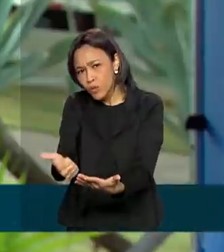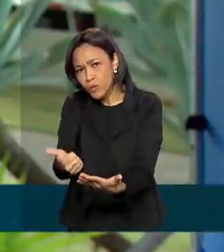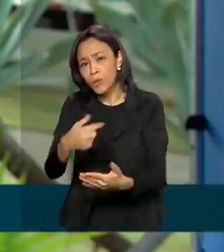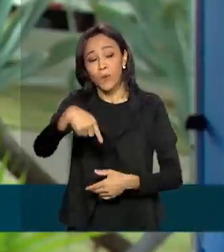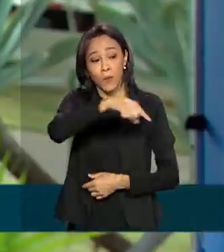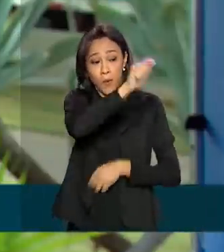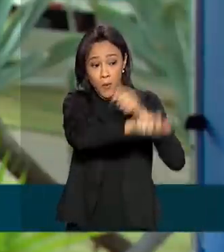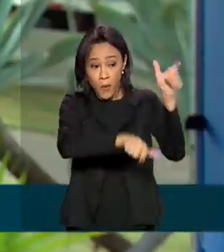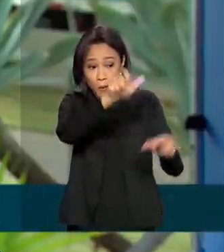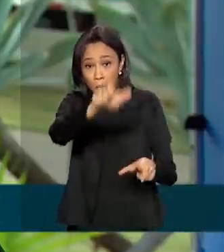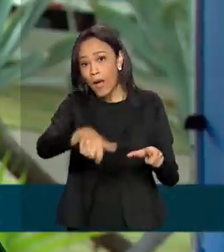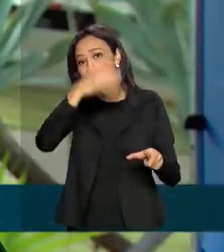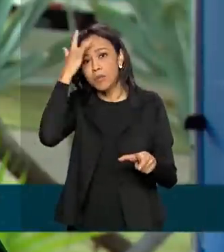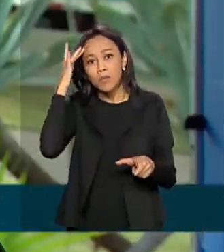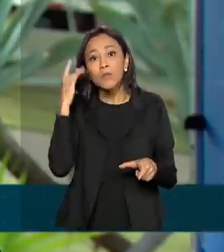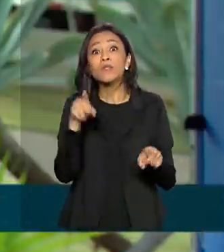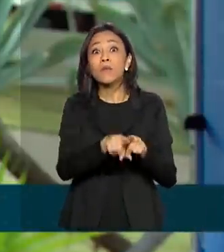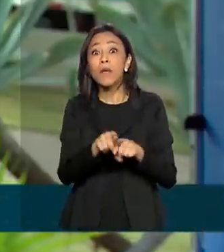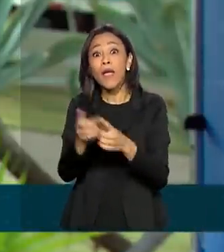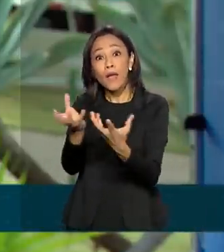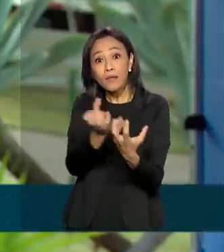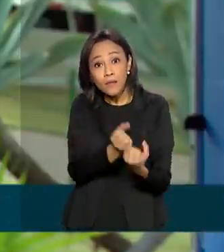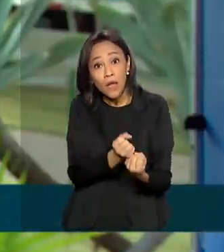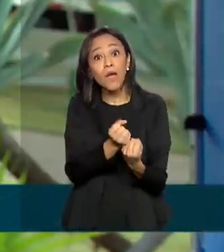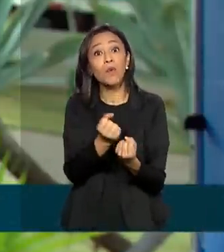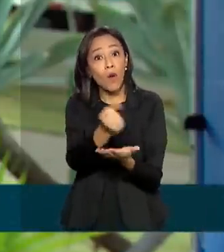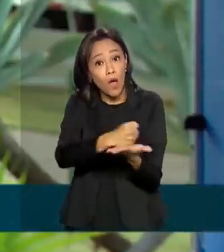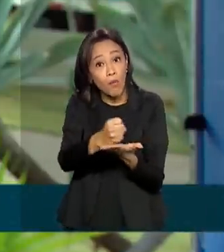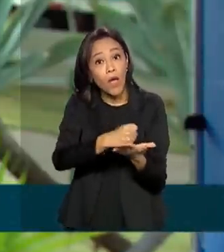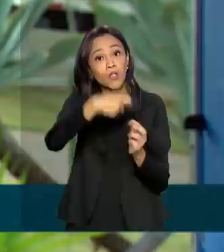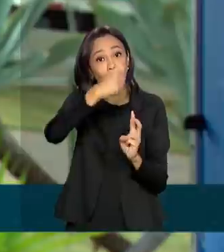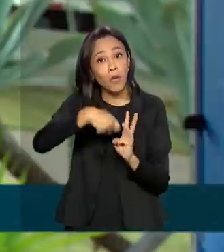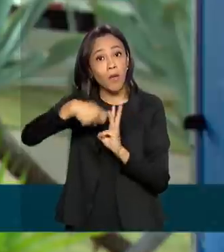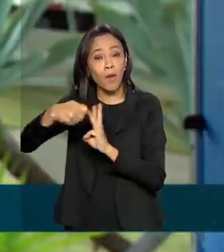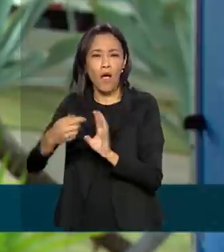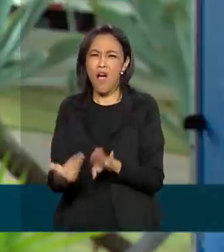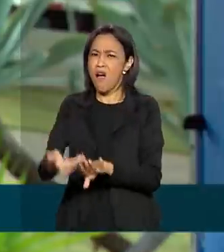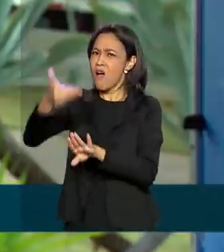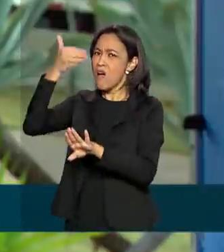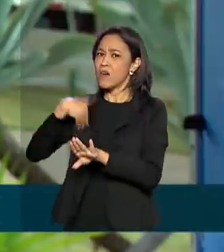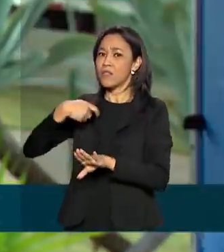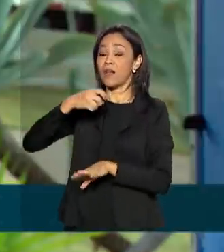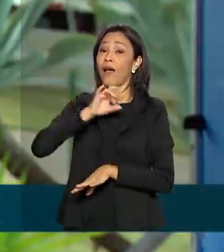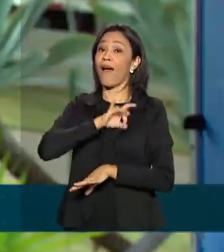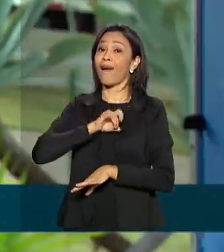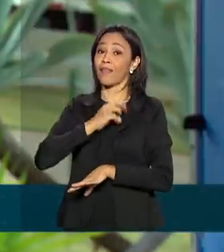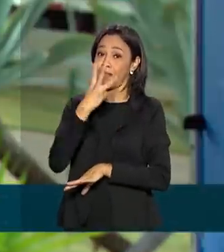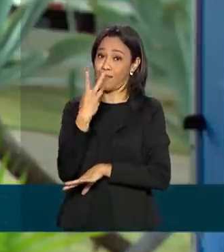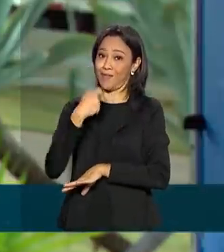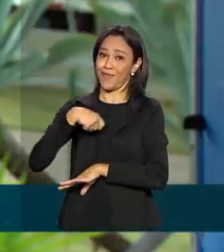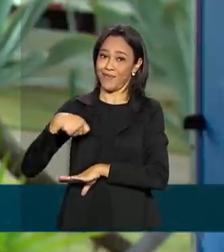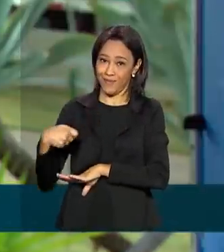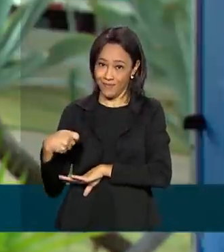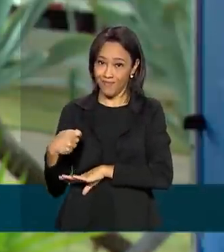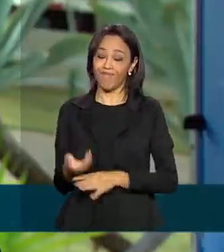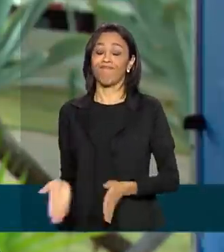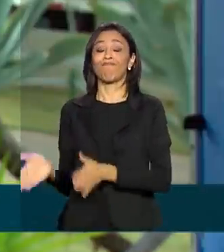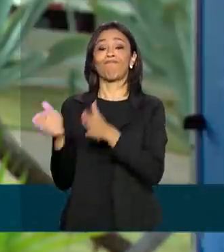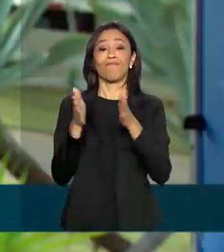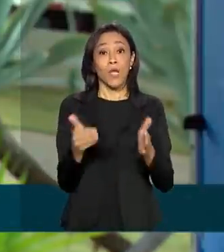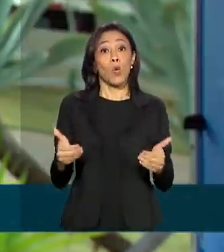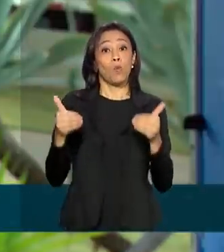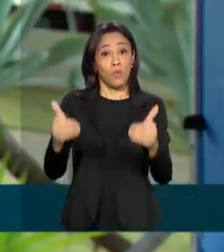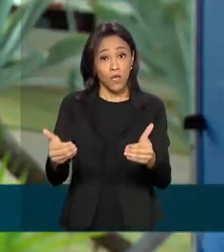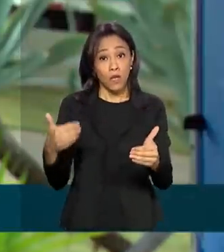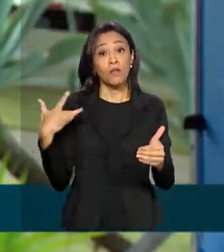pacientes também agora recebem a medicação mensalmente, antes era trimestral. Além disso, o Ministério conseguiu